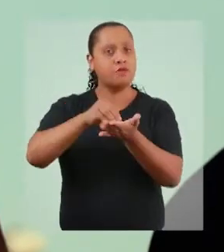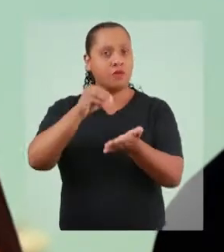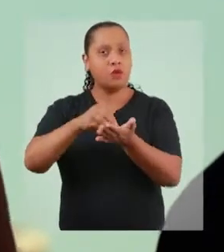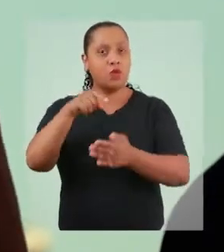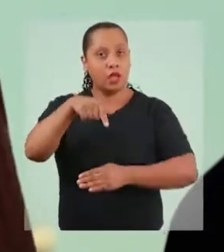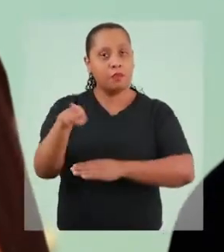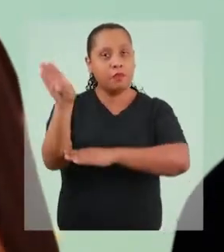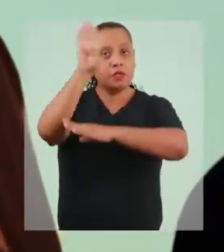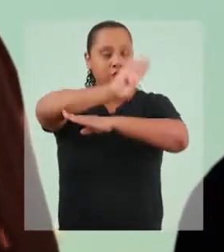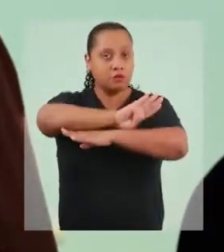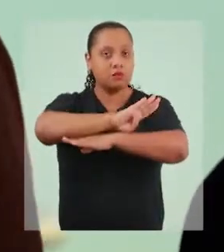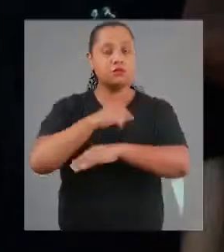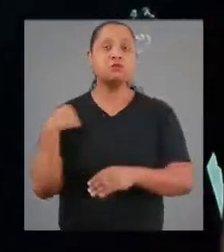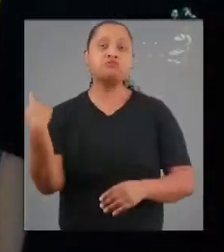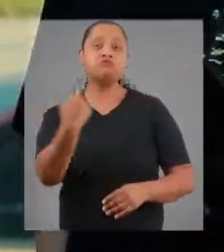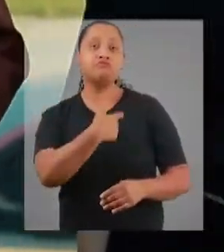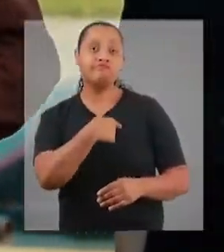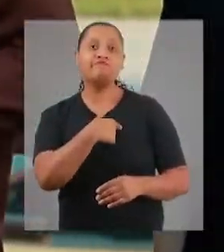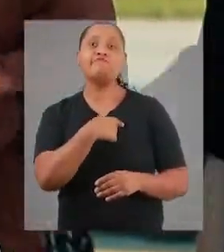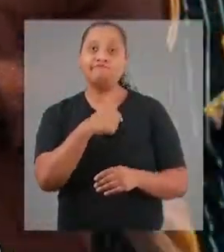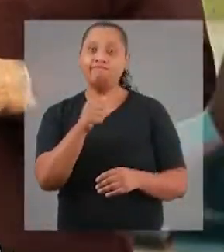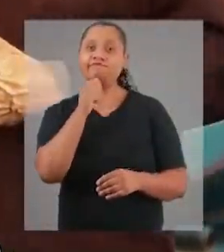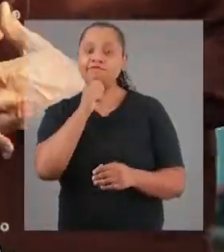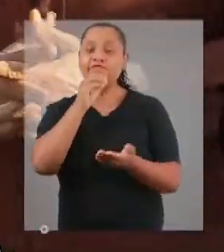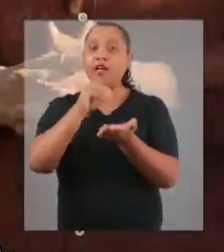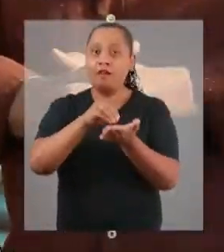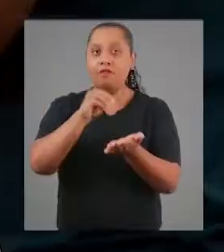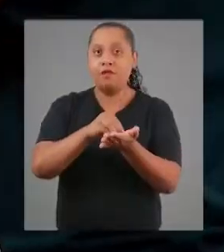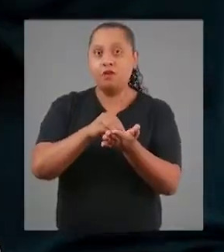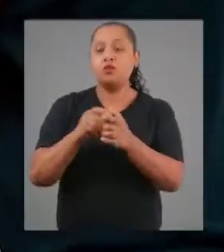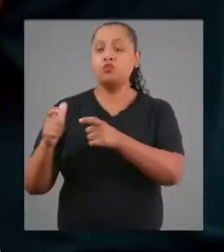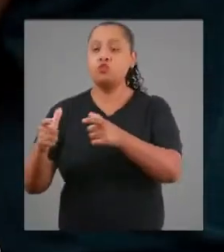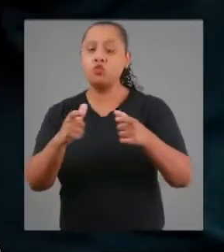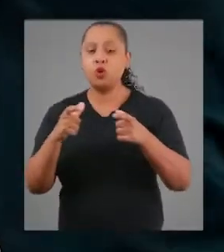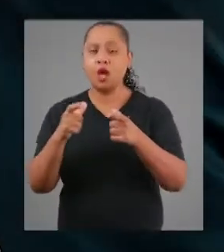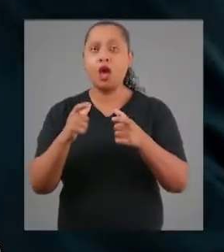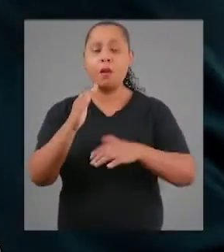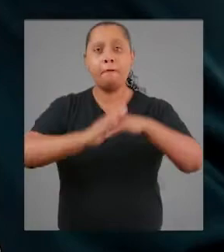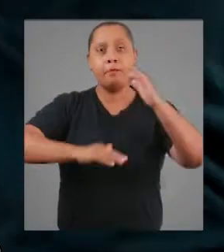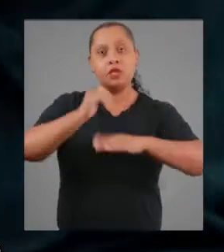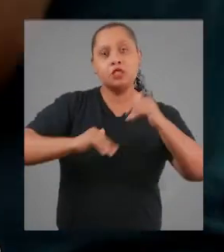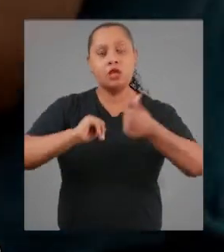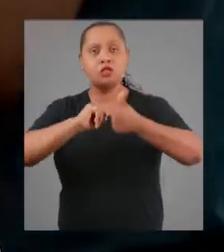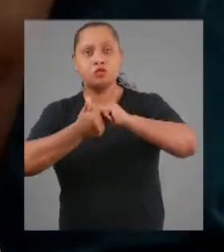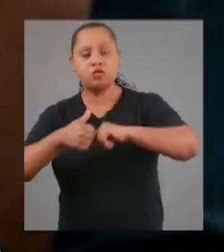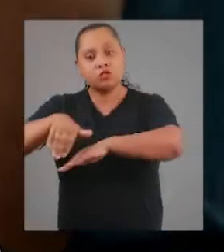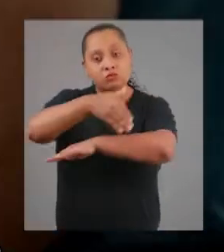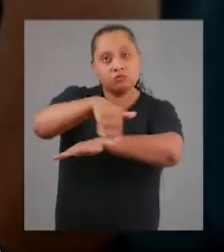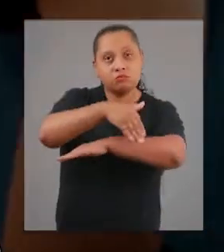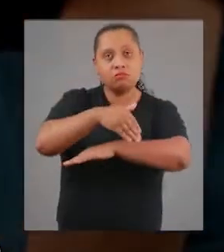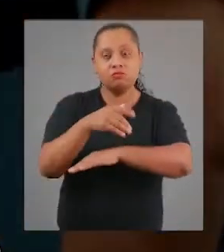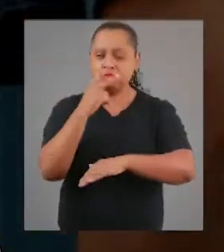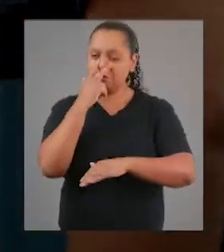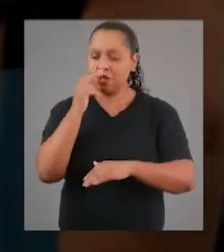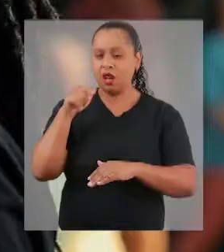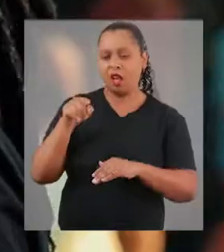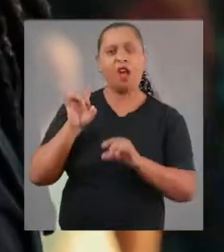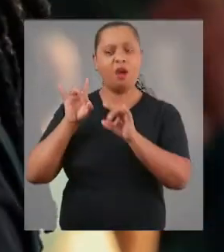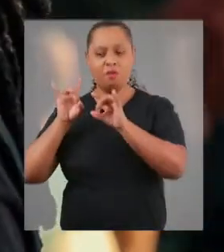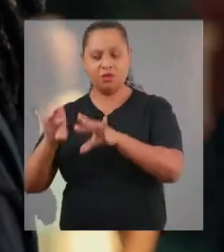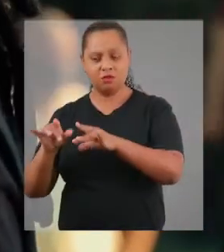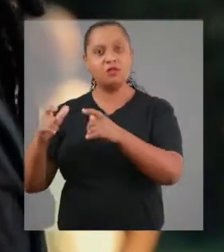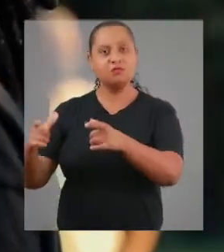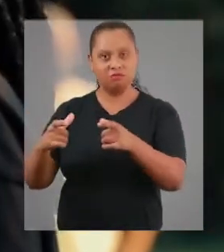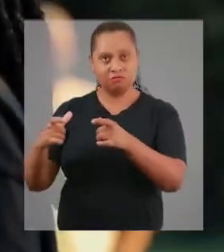sentem falta aqui em Bajé? A gente está em déficit de espaço para praticar esporte a hora livre. Aqui